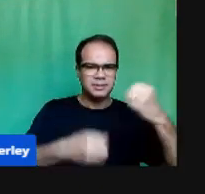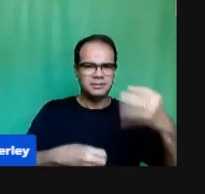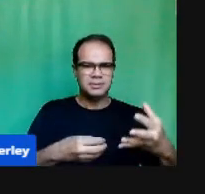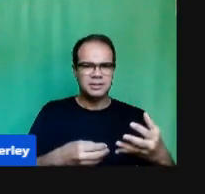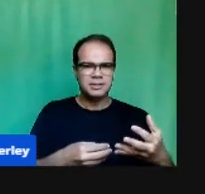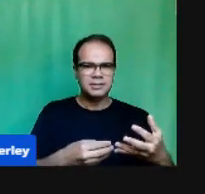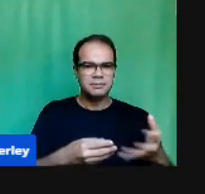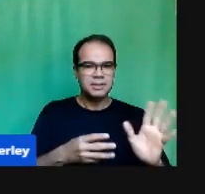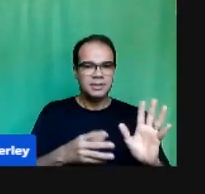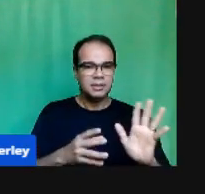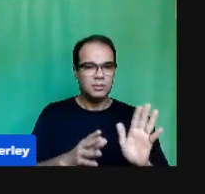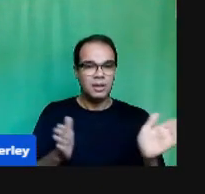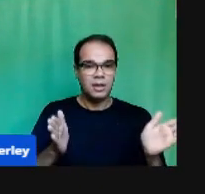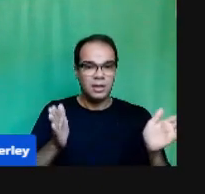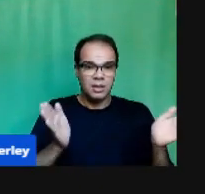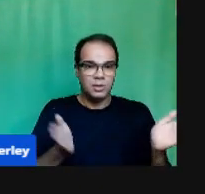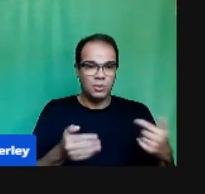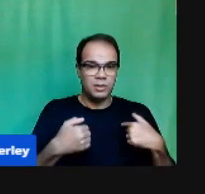Próximo